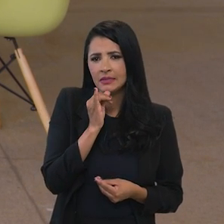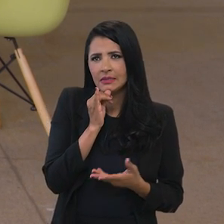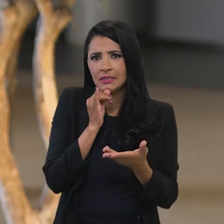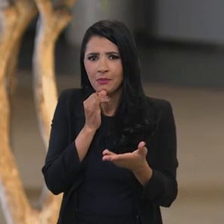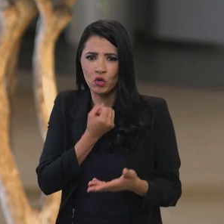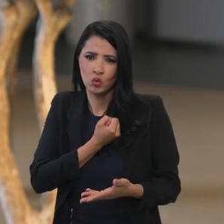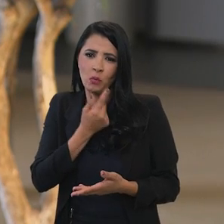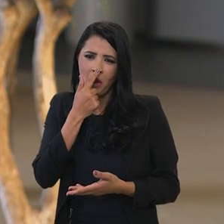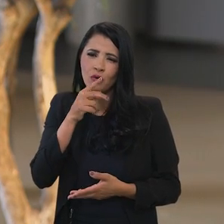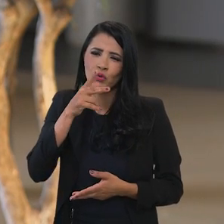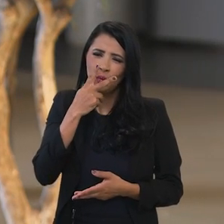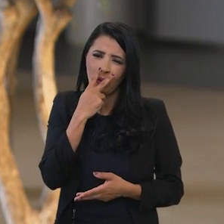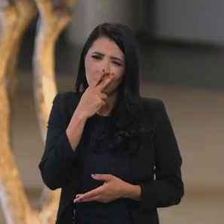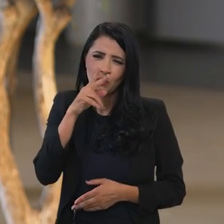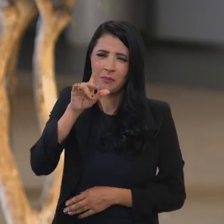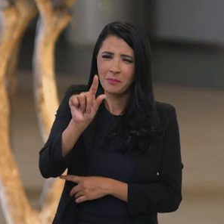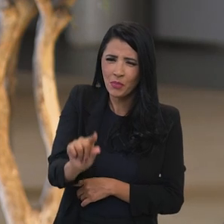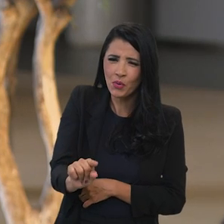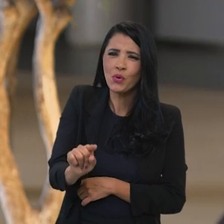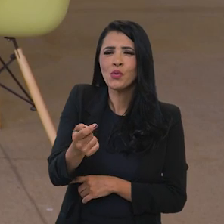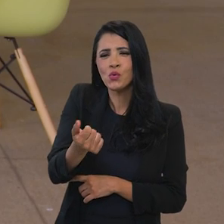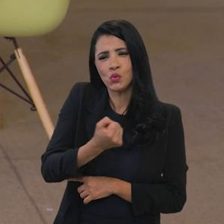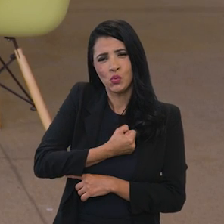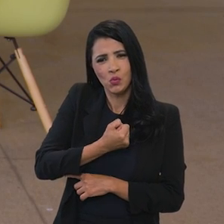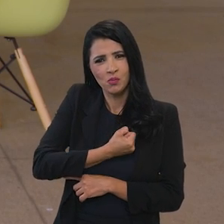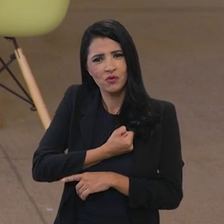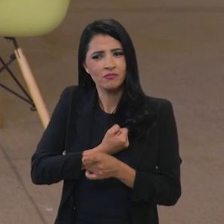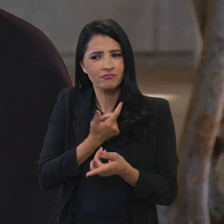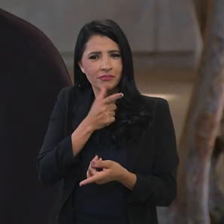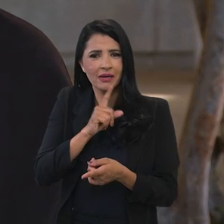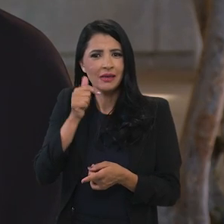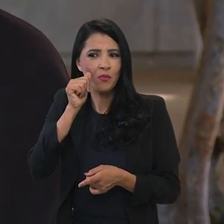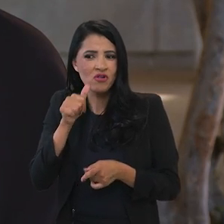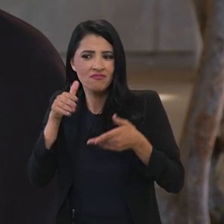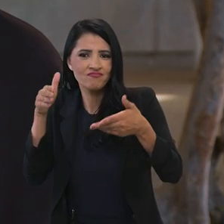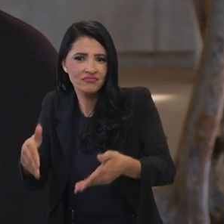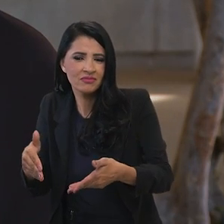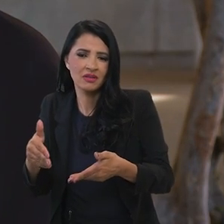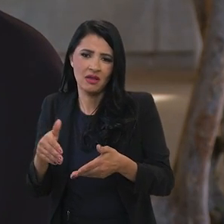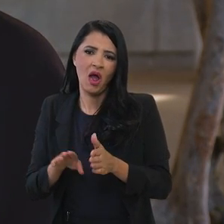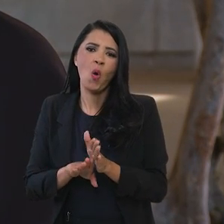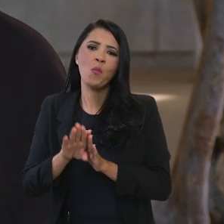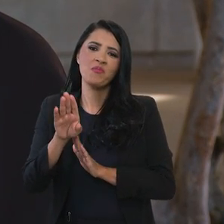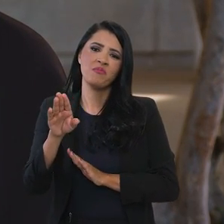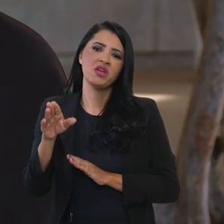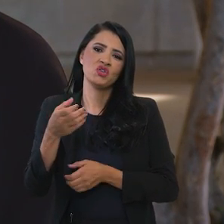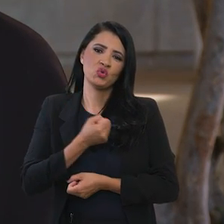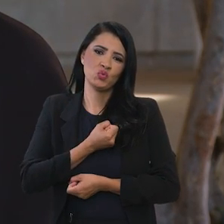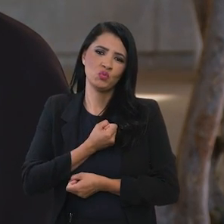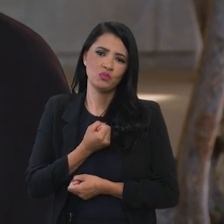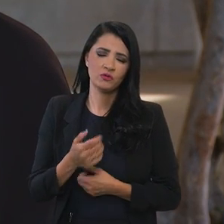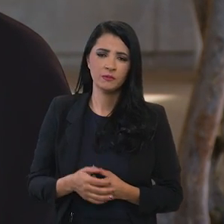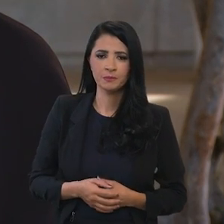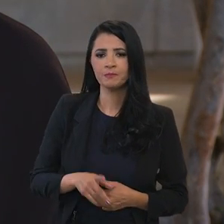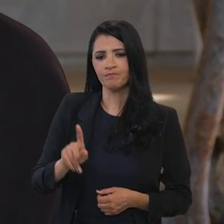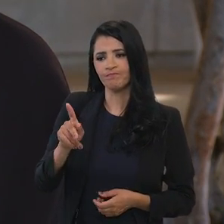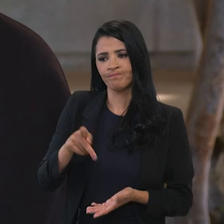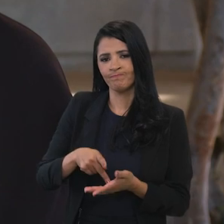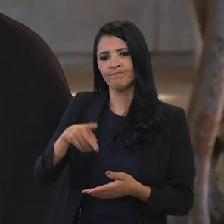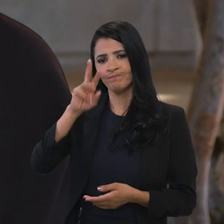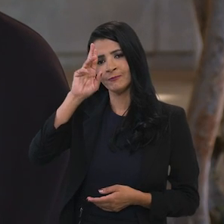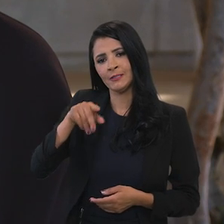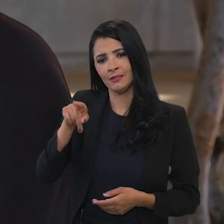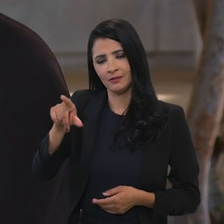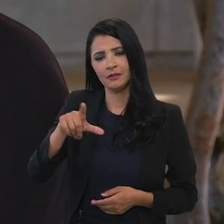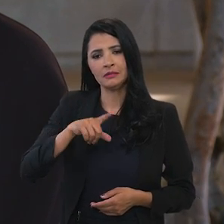como está sendo trabalhado para que isso cresça você tem razão isso é algo que nos preocupa nos motiva a fazer o